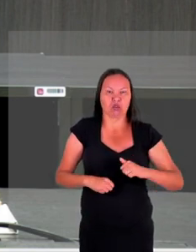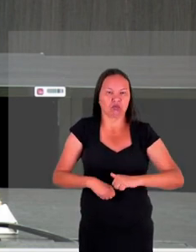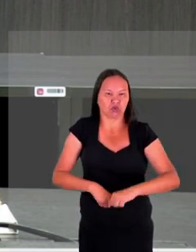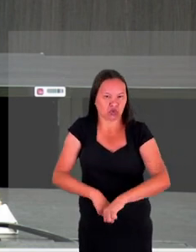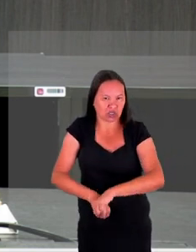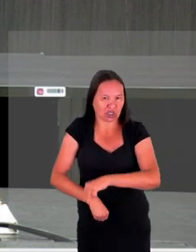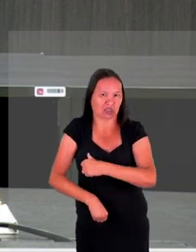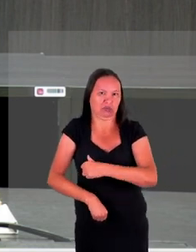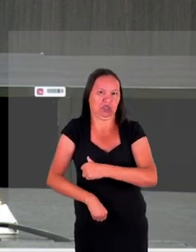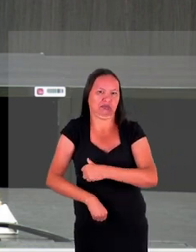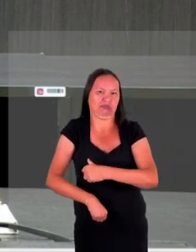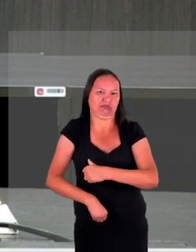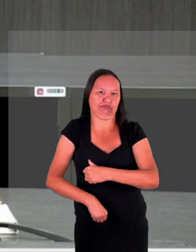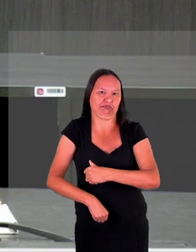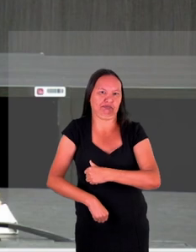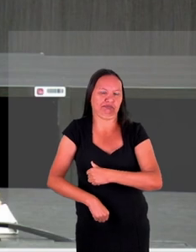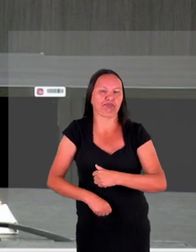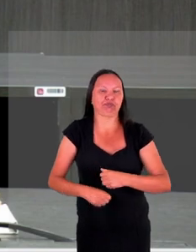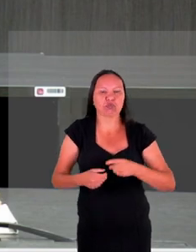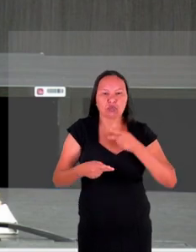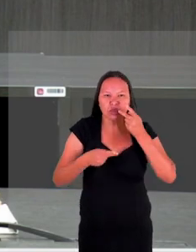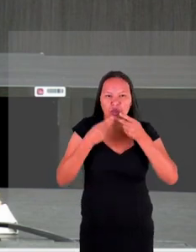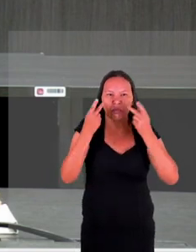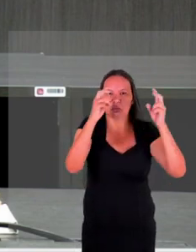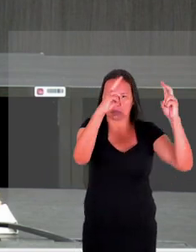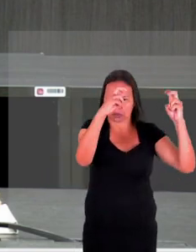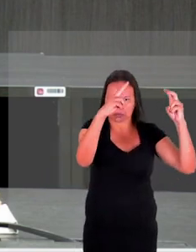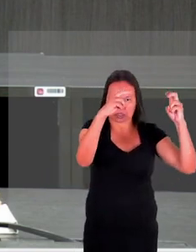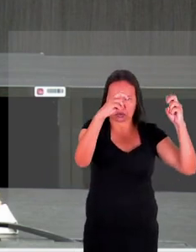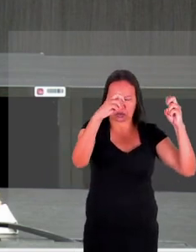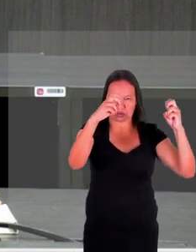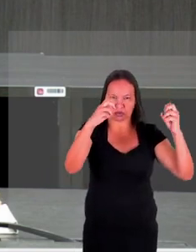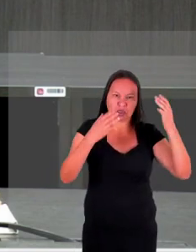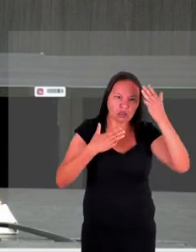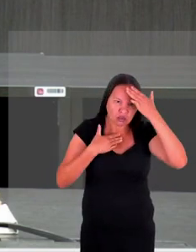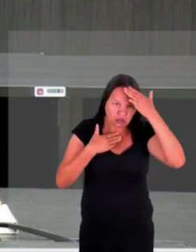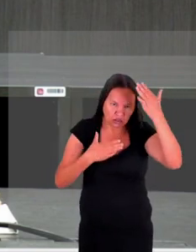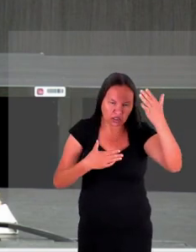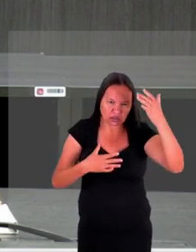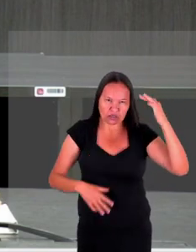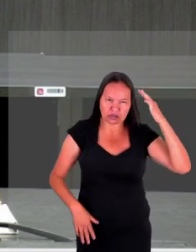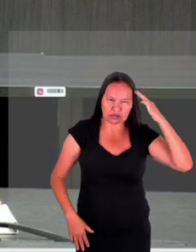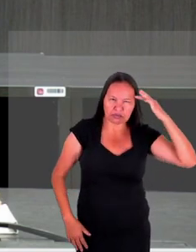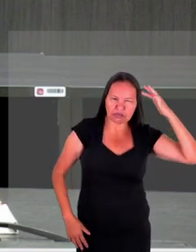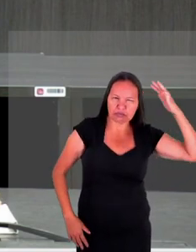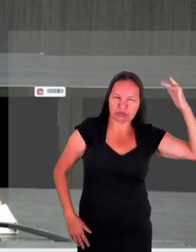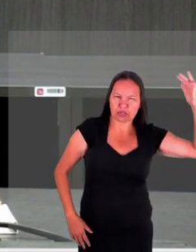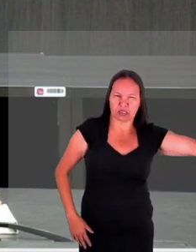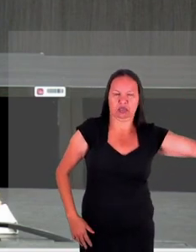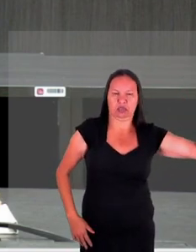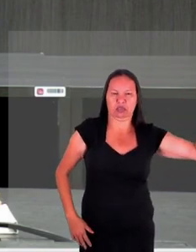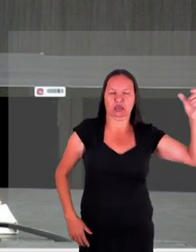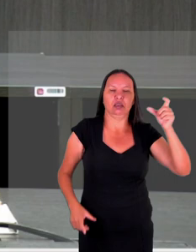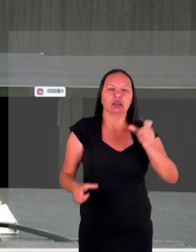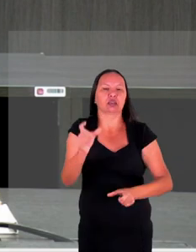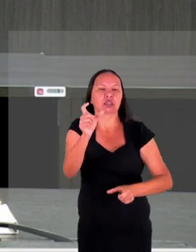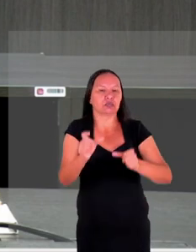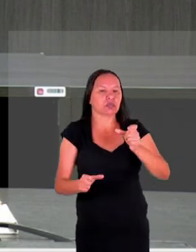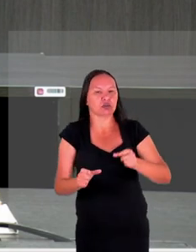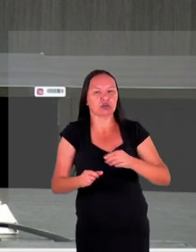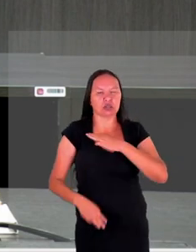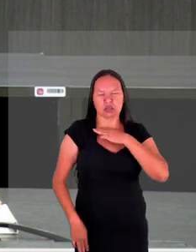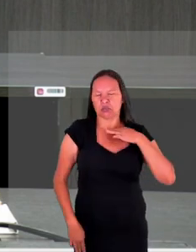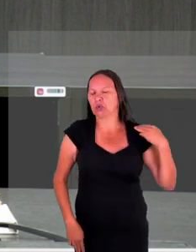seja abordado e agradeço também você trazer essa lembrança das vítimas invisíveis das diversas vítimas